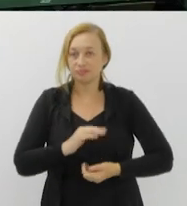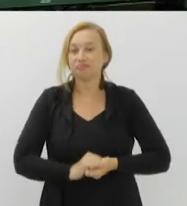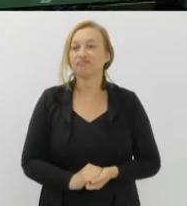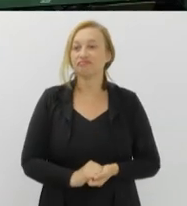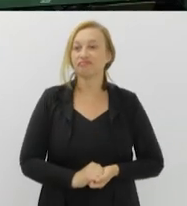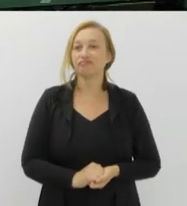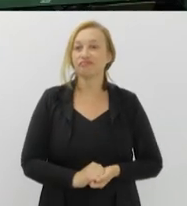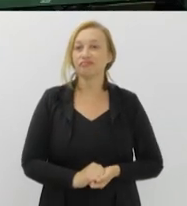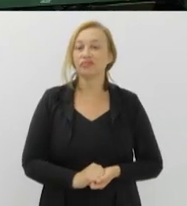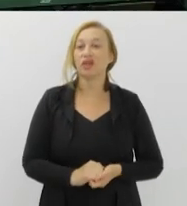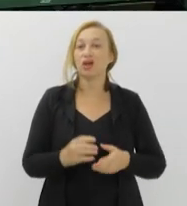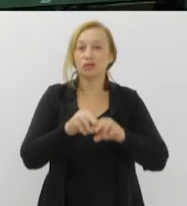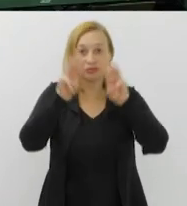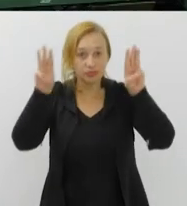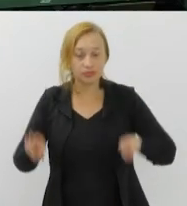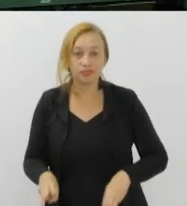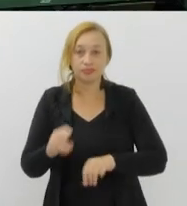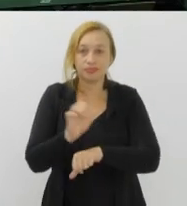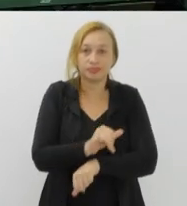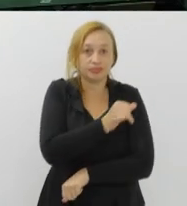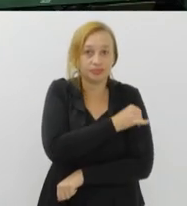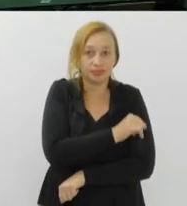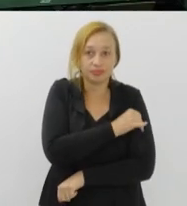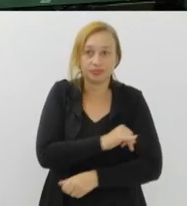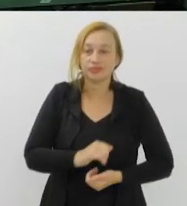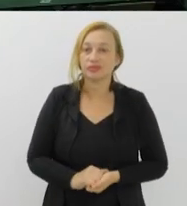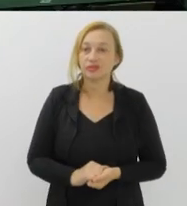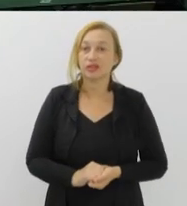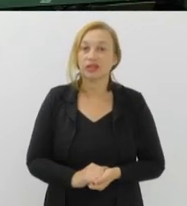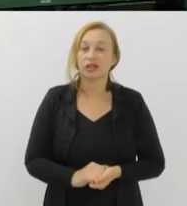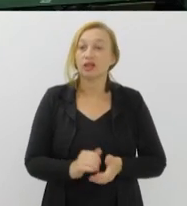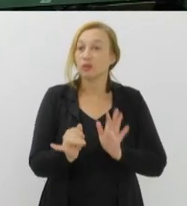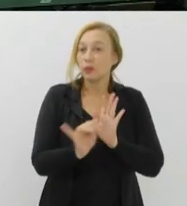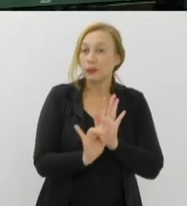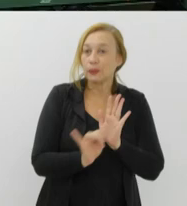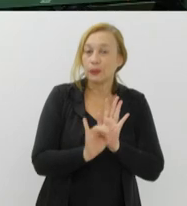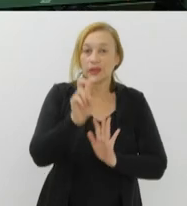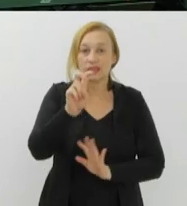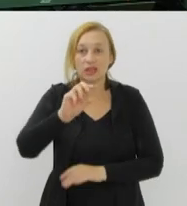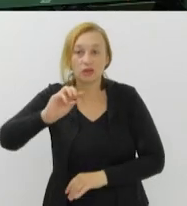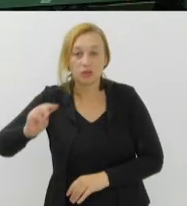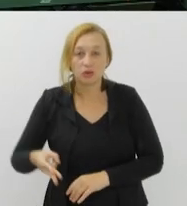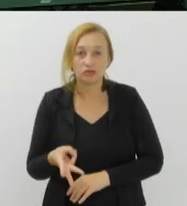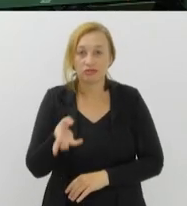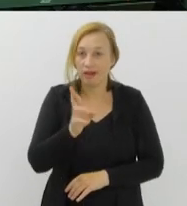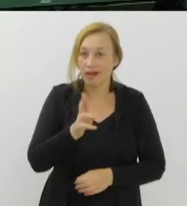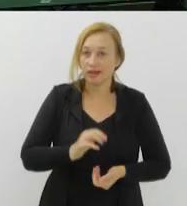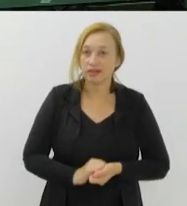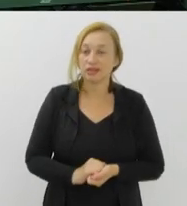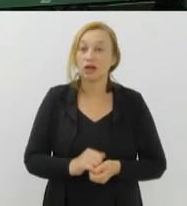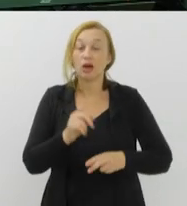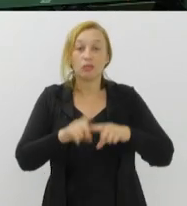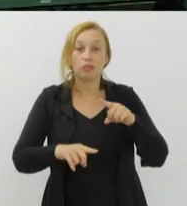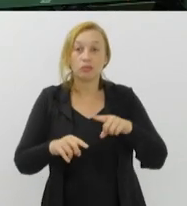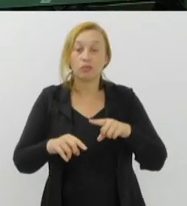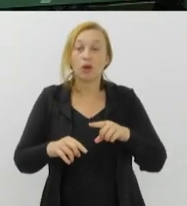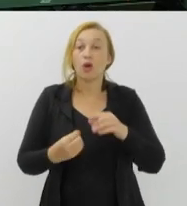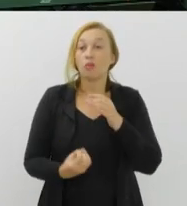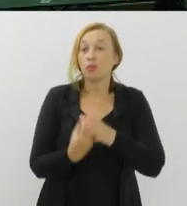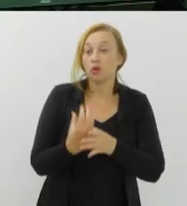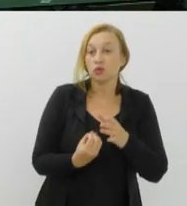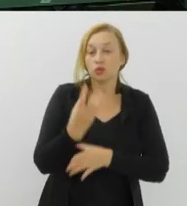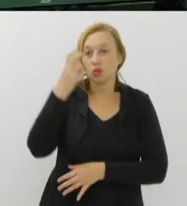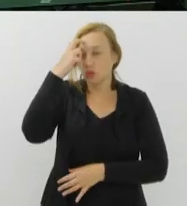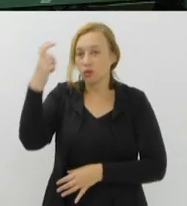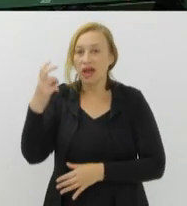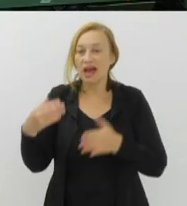E os museus do estado do Rio acabam de ganhar um edital no valor de 5 milhões de reais. Produtores culturais têm até o dia 30